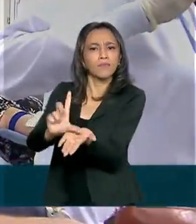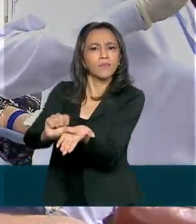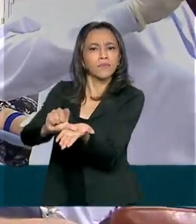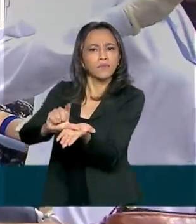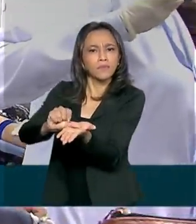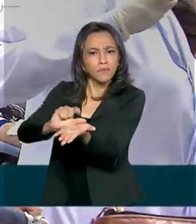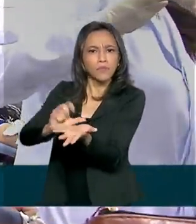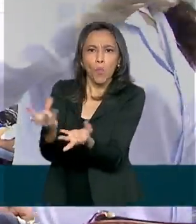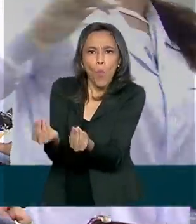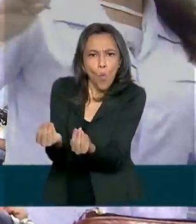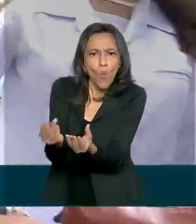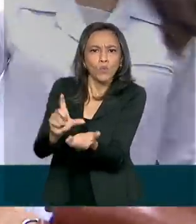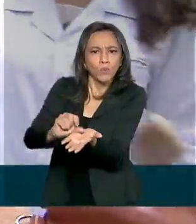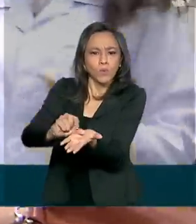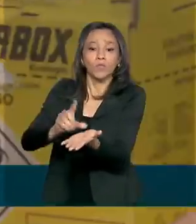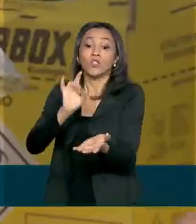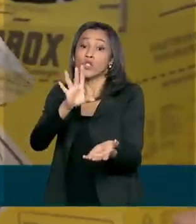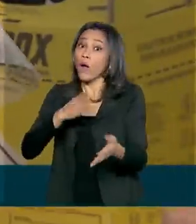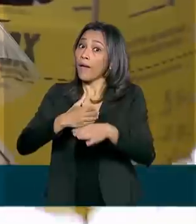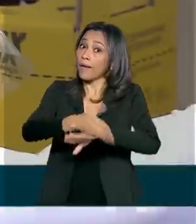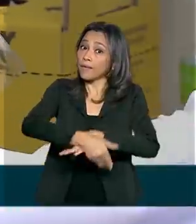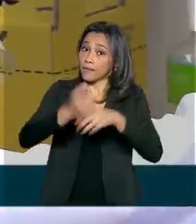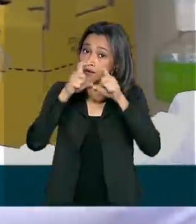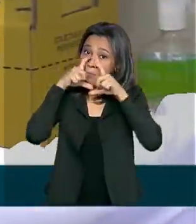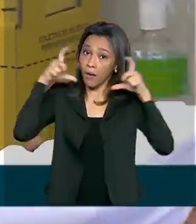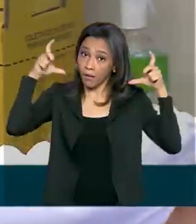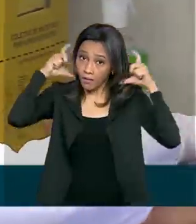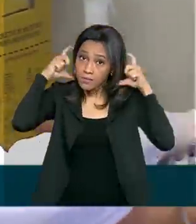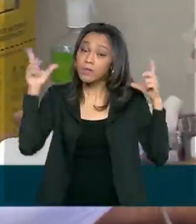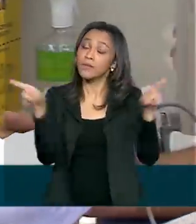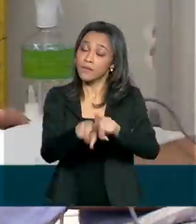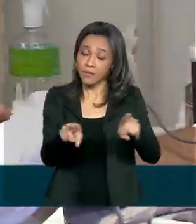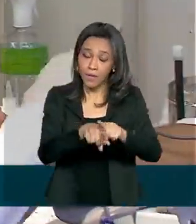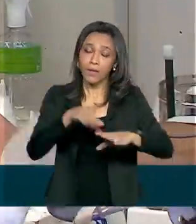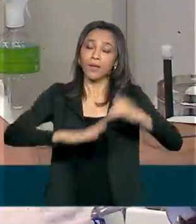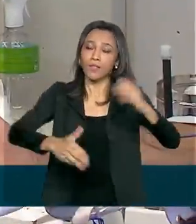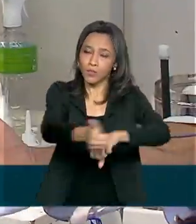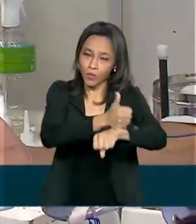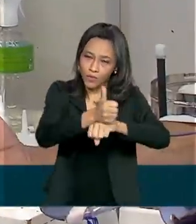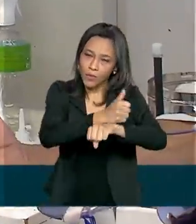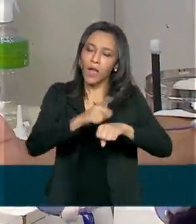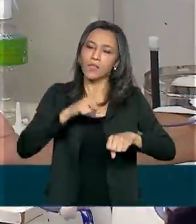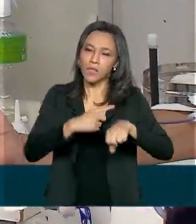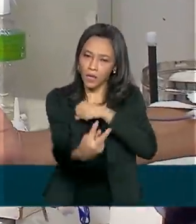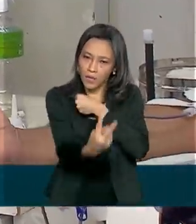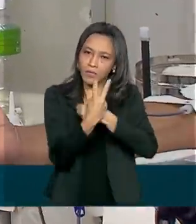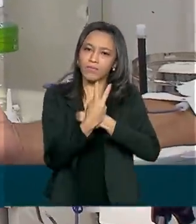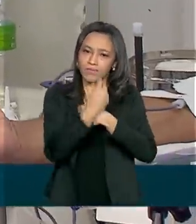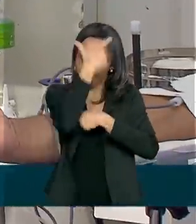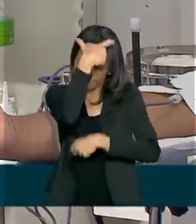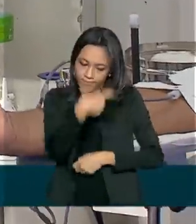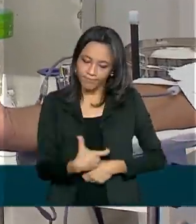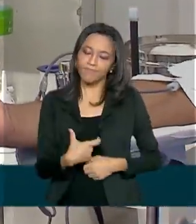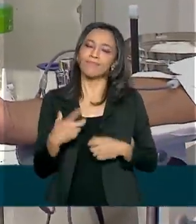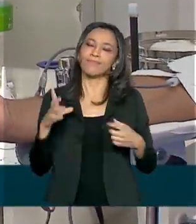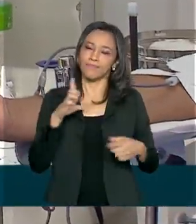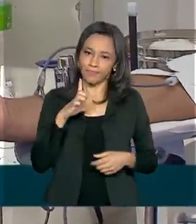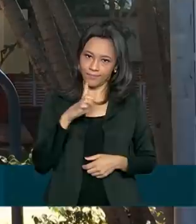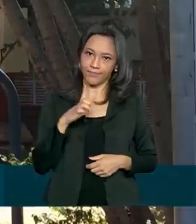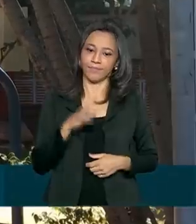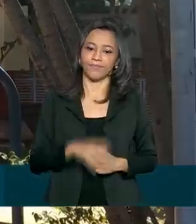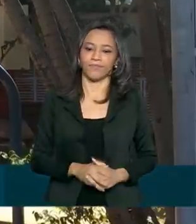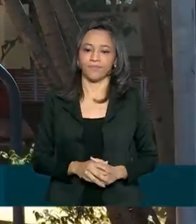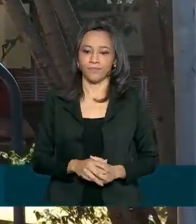Só é permitido entrar de máscara. E os profissionais também trabalham com todos os equipamentos de proteção individual.